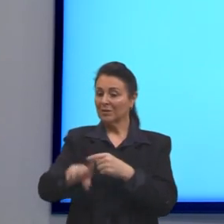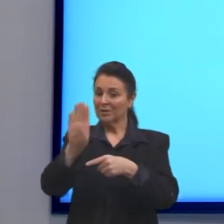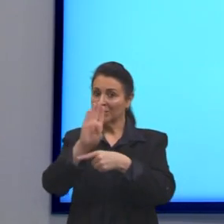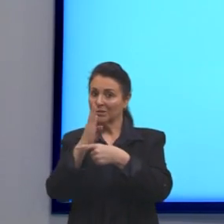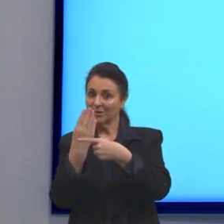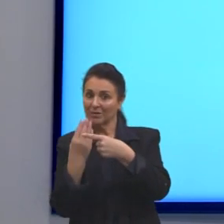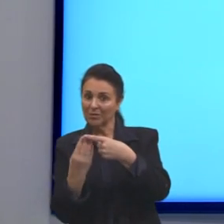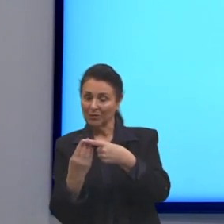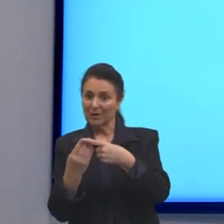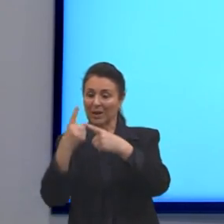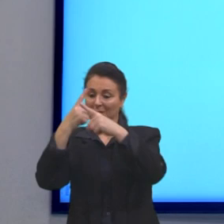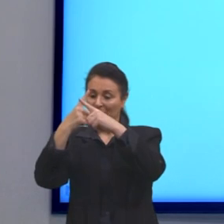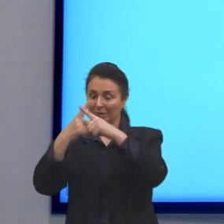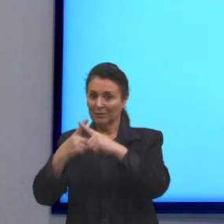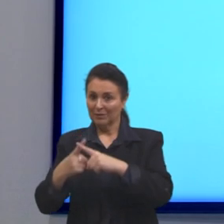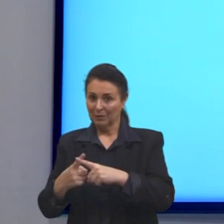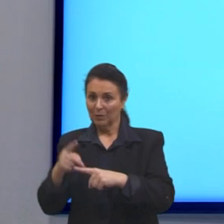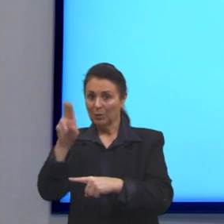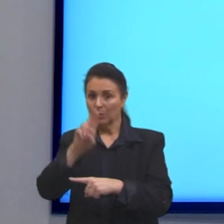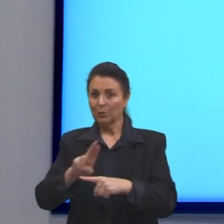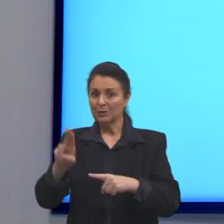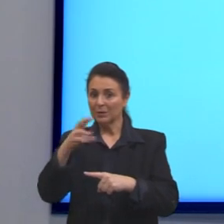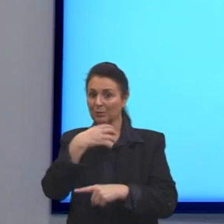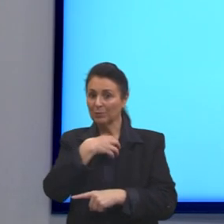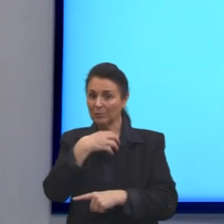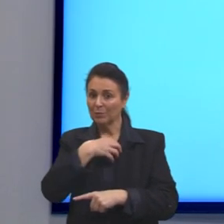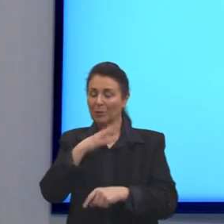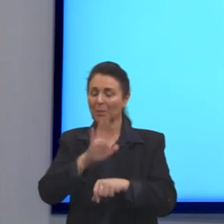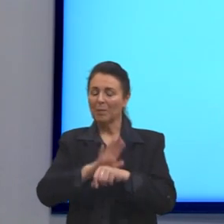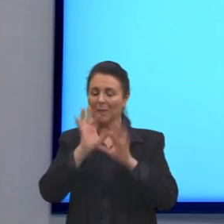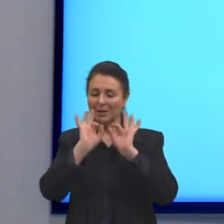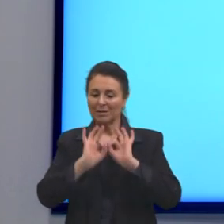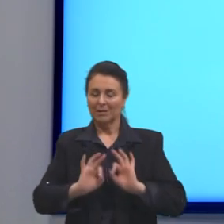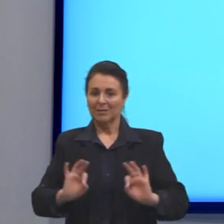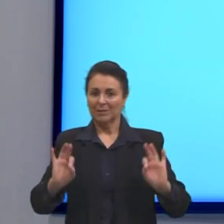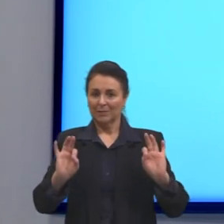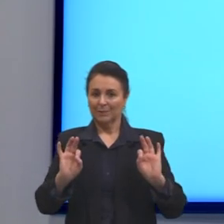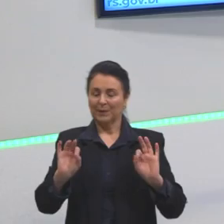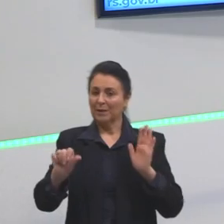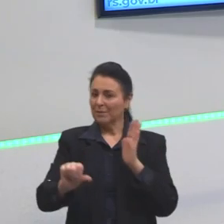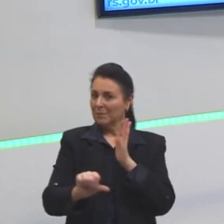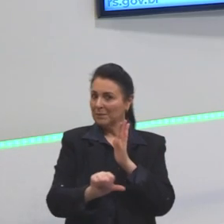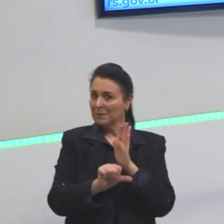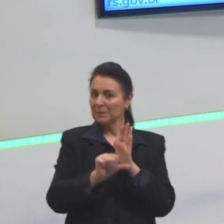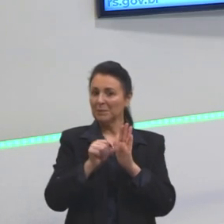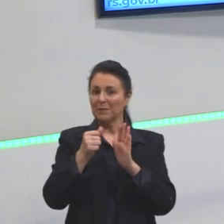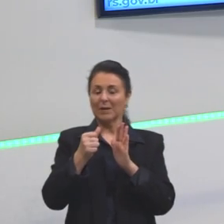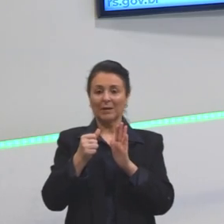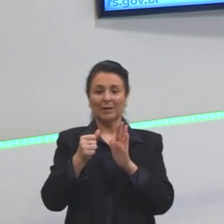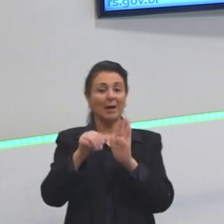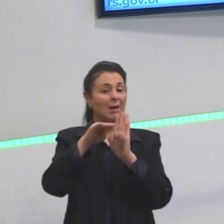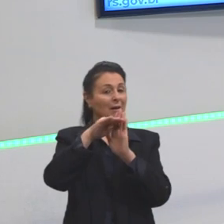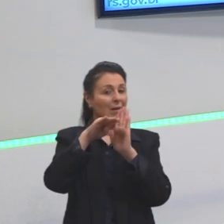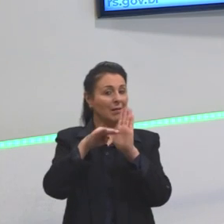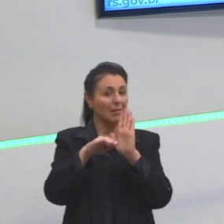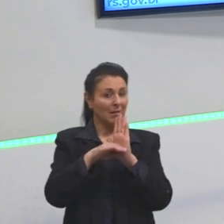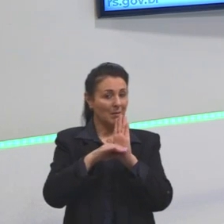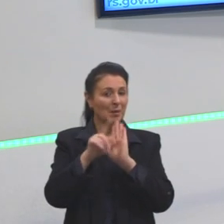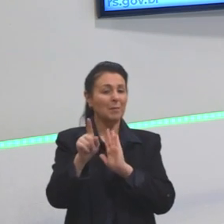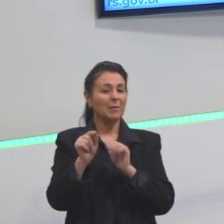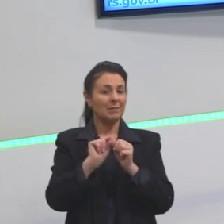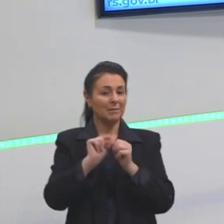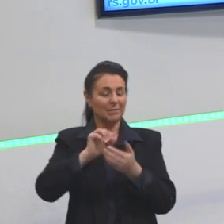essa proporção, de uma forma um pouco mais simples. Essa foi a primeira etapa para o nosso